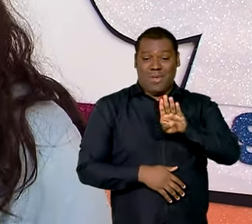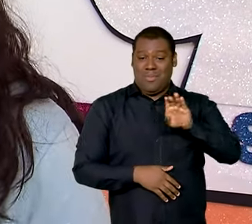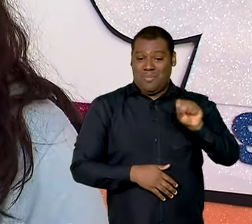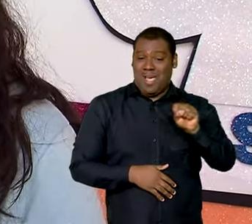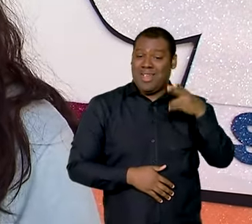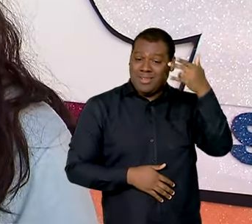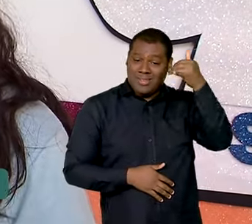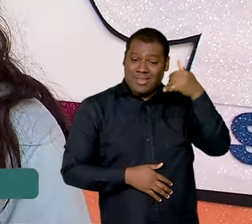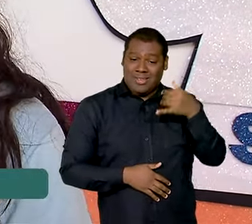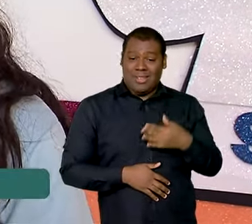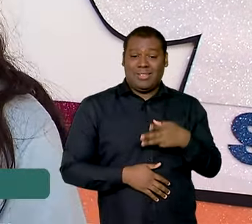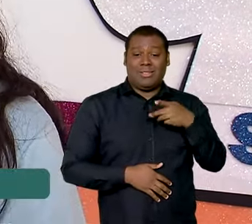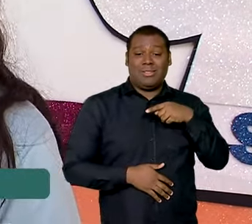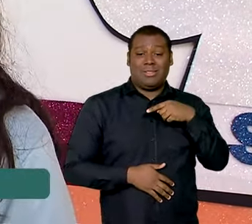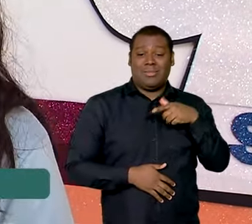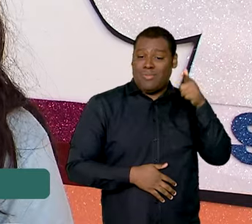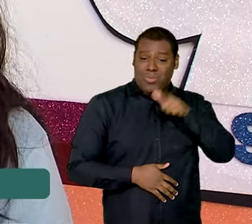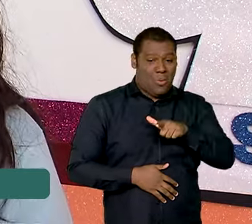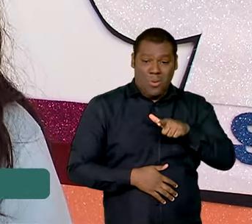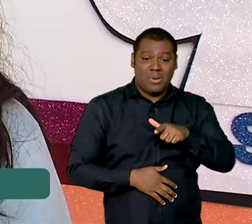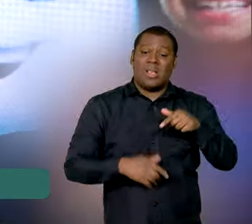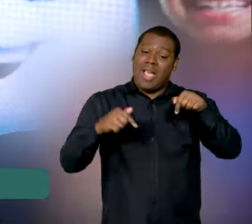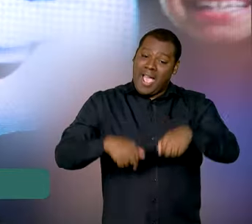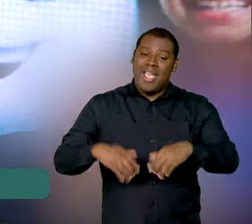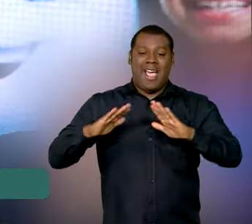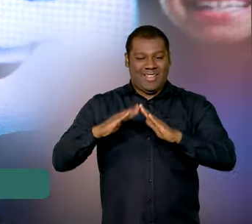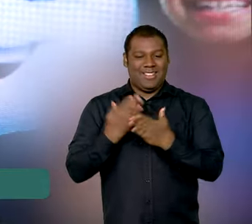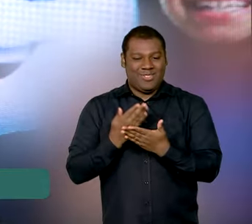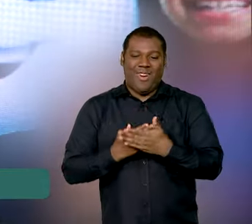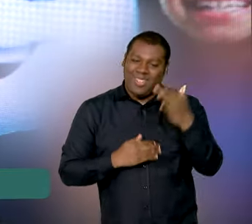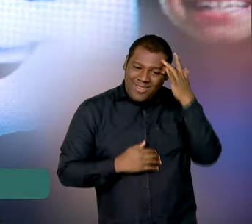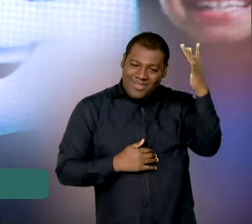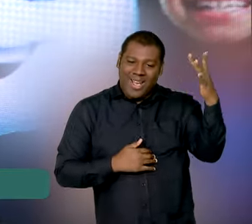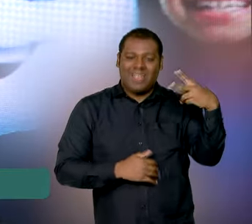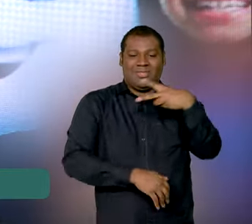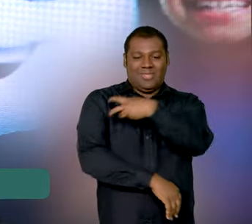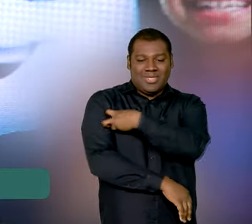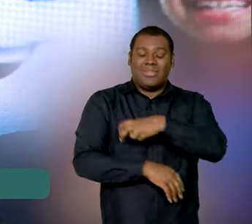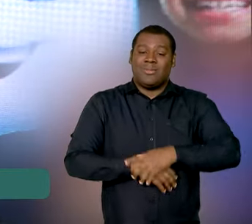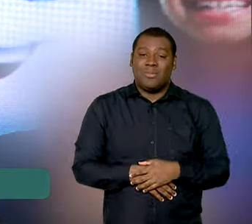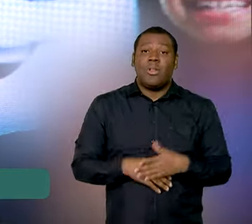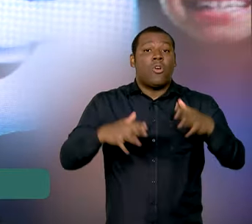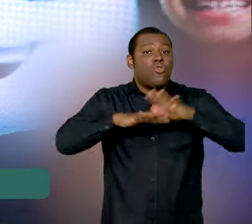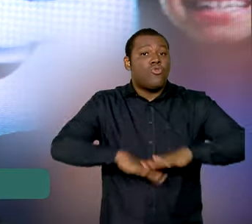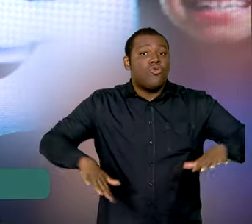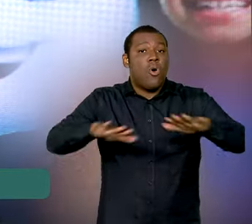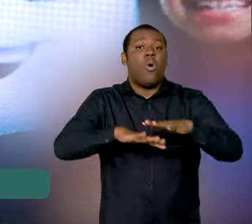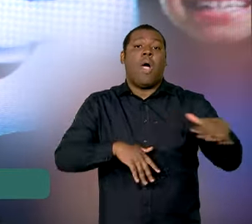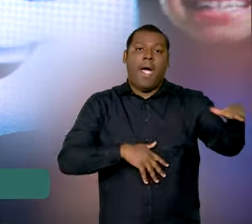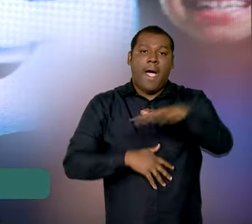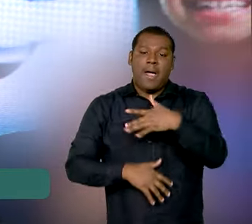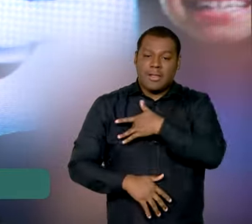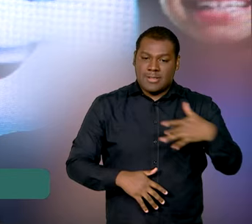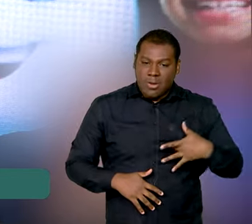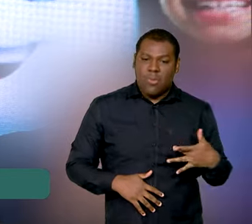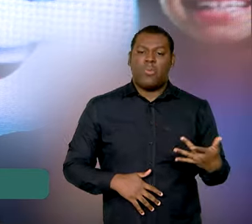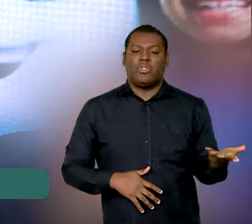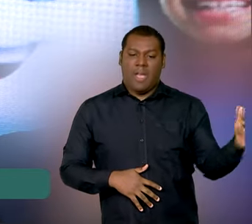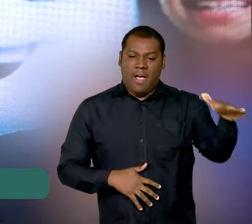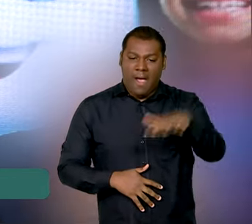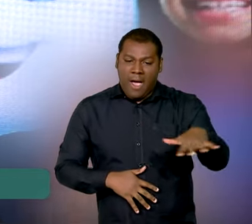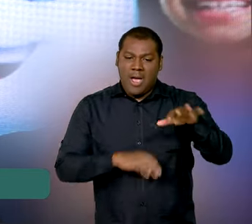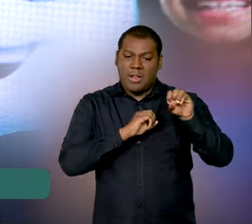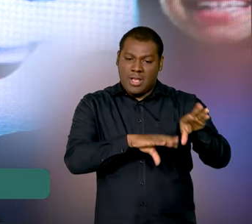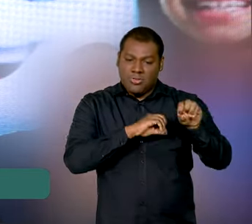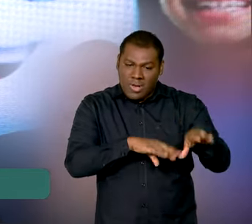Então, o comum na escola já vai ajudar muito para os pais. Esse esforço é de todos. É da saúde, é da educação, é